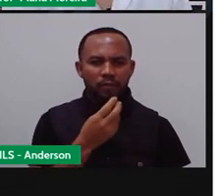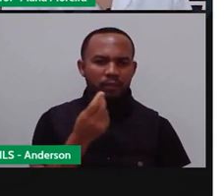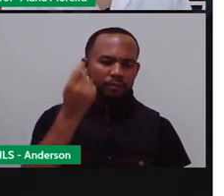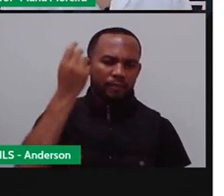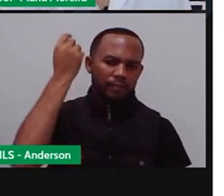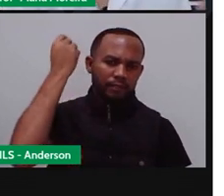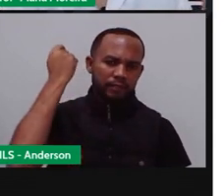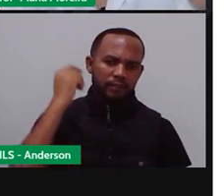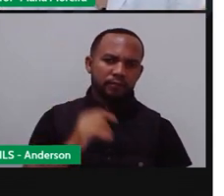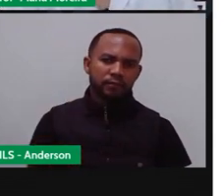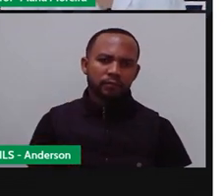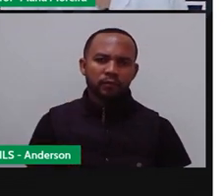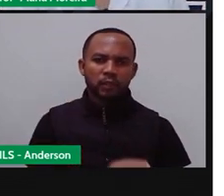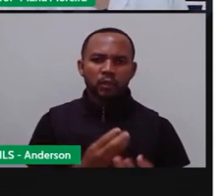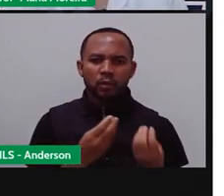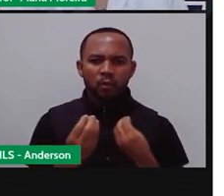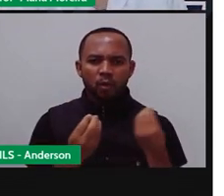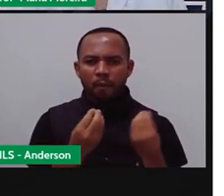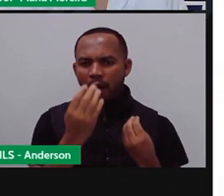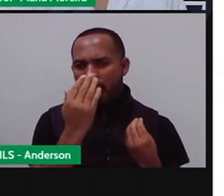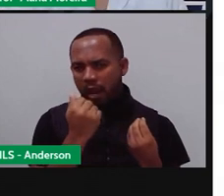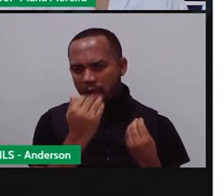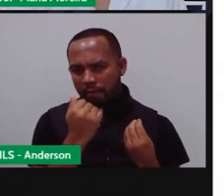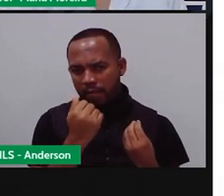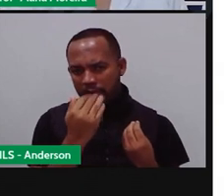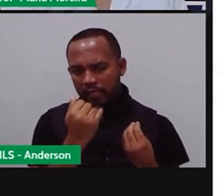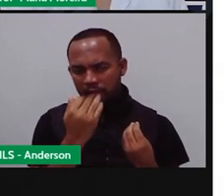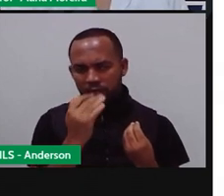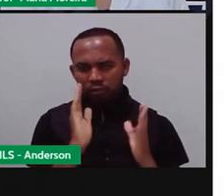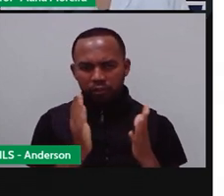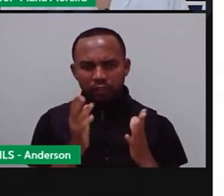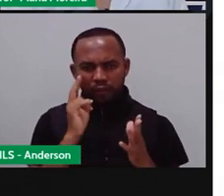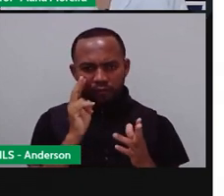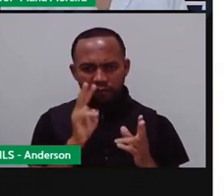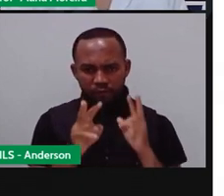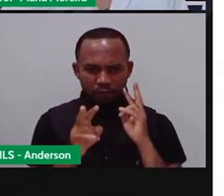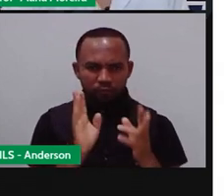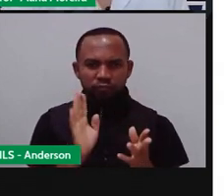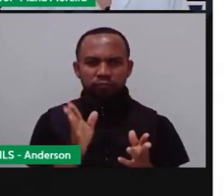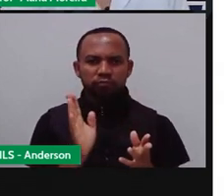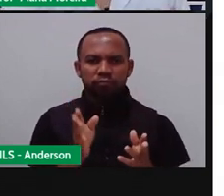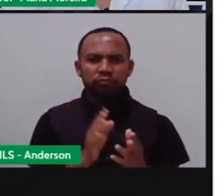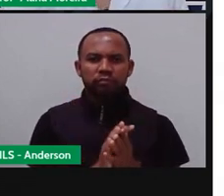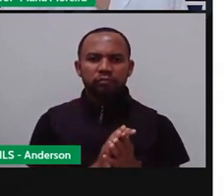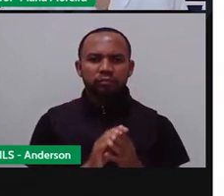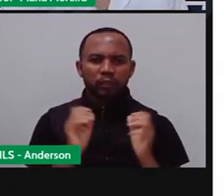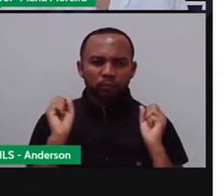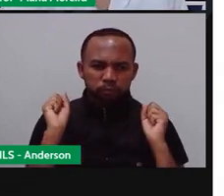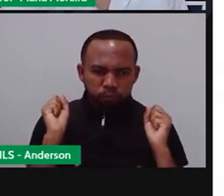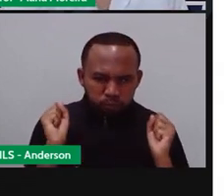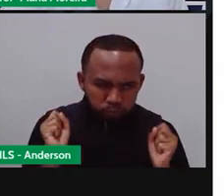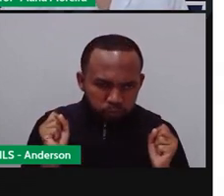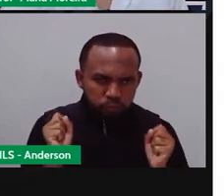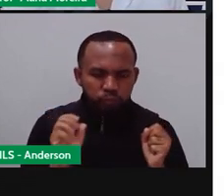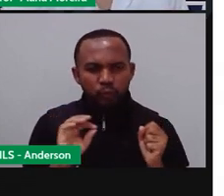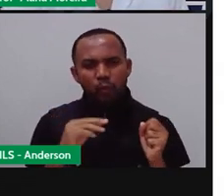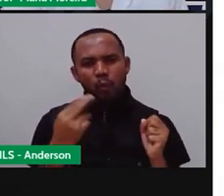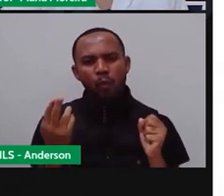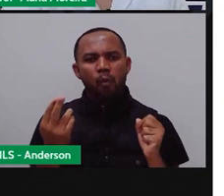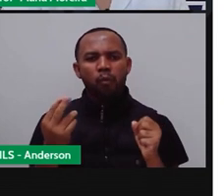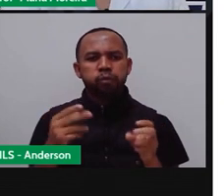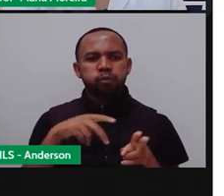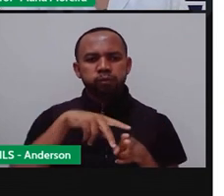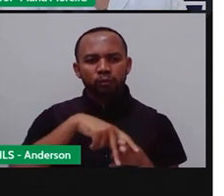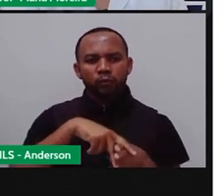primórdios lá. Seja como forma de alimentação, que a gente já via, pra trabalhos pesados, para carregar cargas, ou como meio de